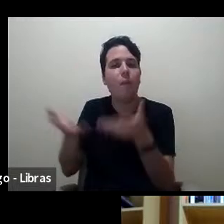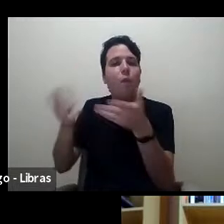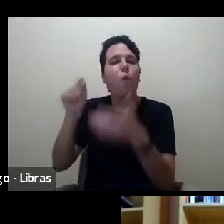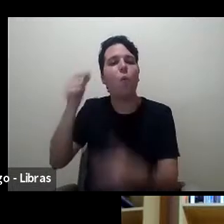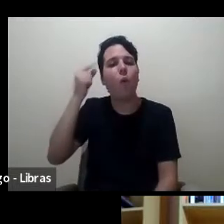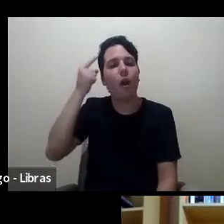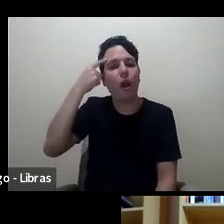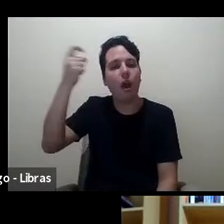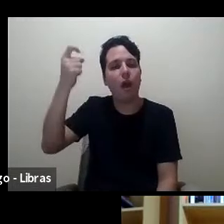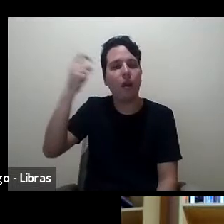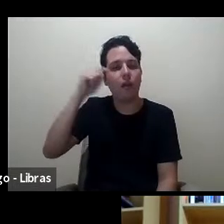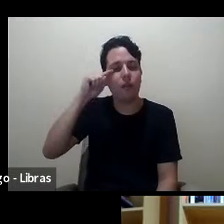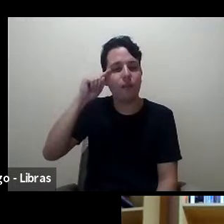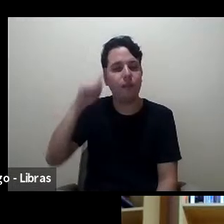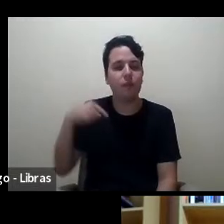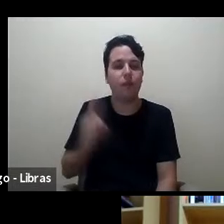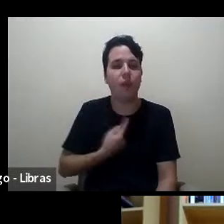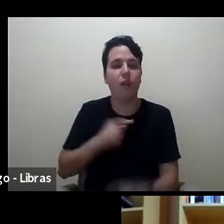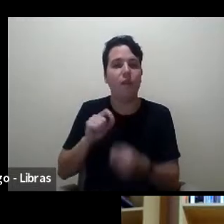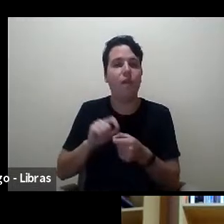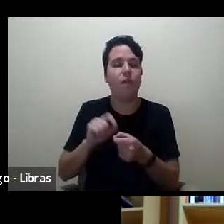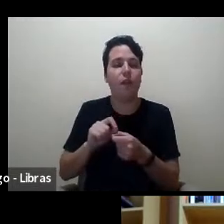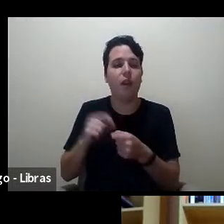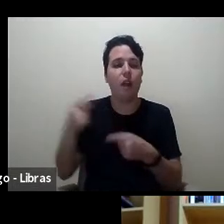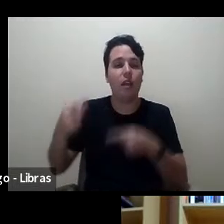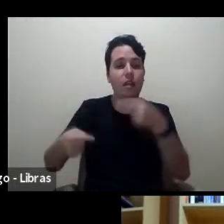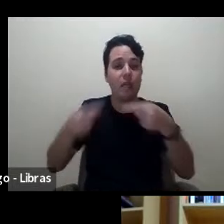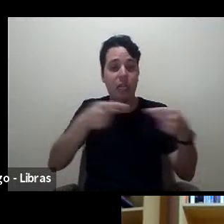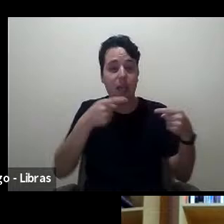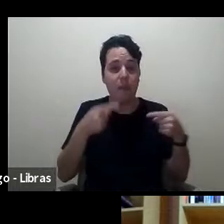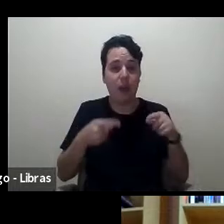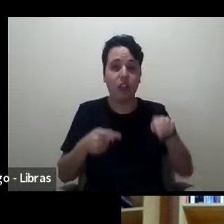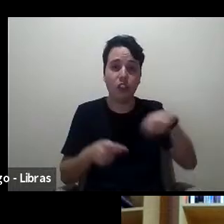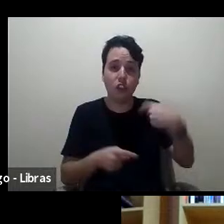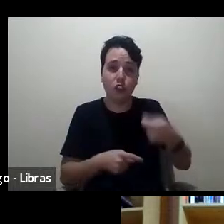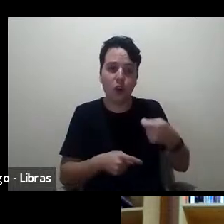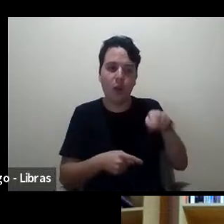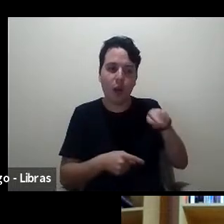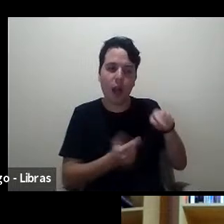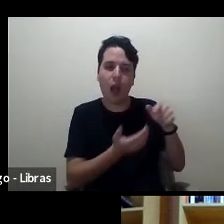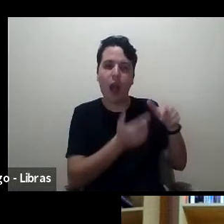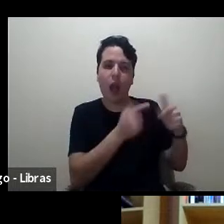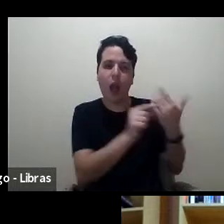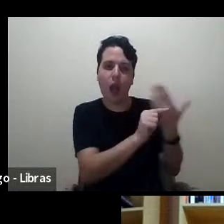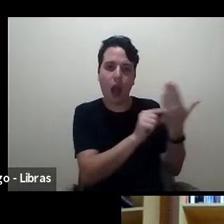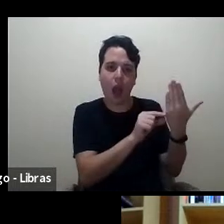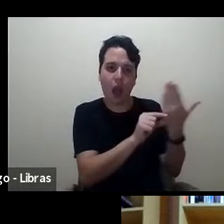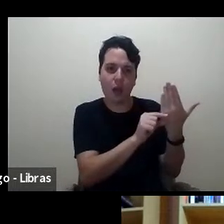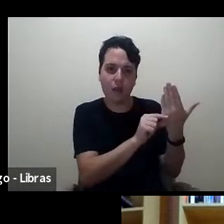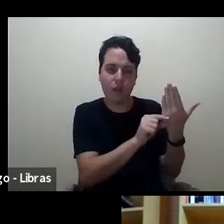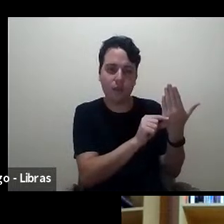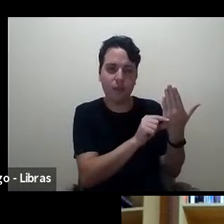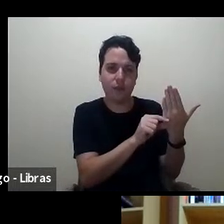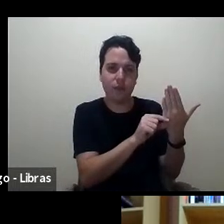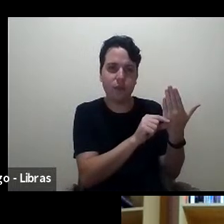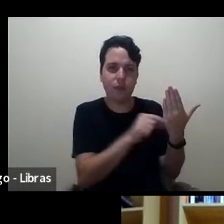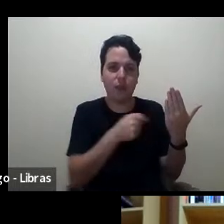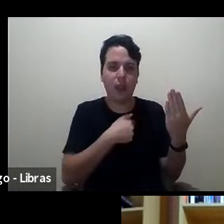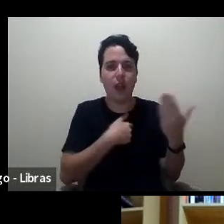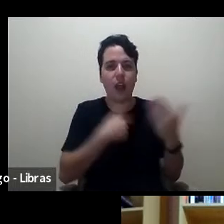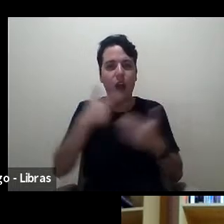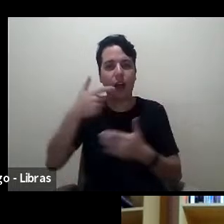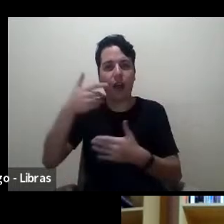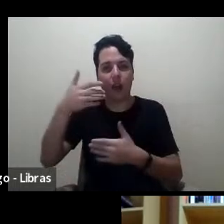gente faz um debate sobre a obra de um autor e pede que esse autor se posicione depois a respeito